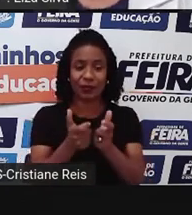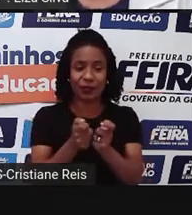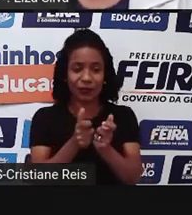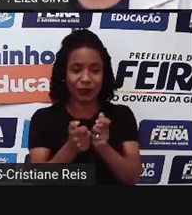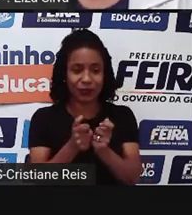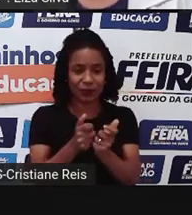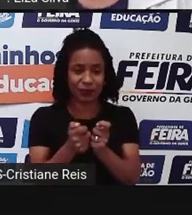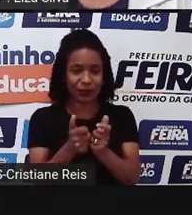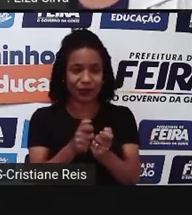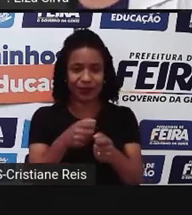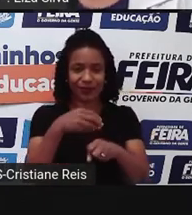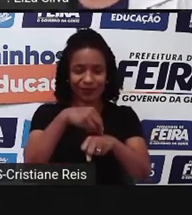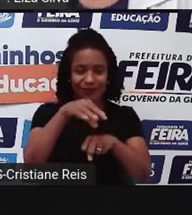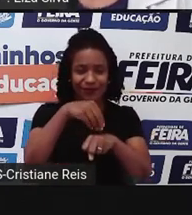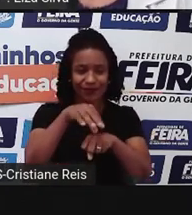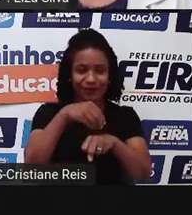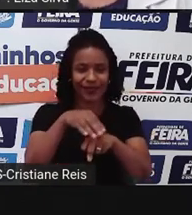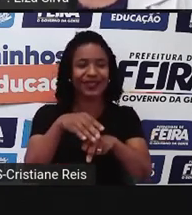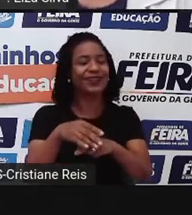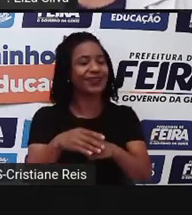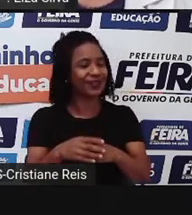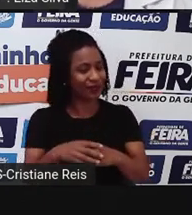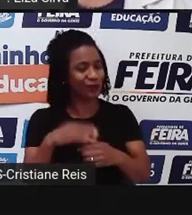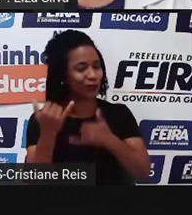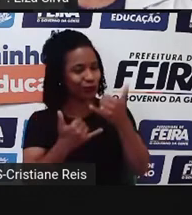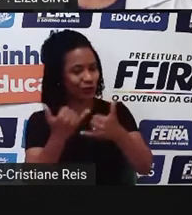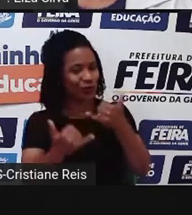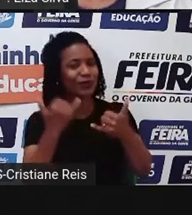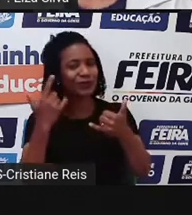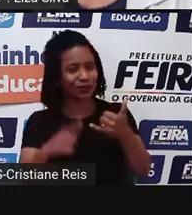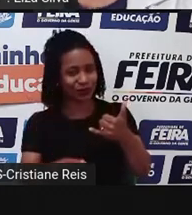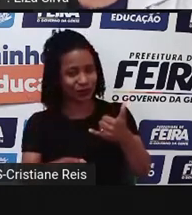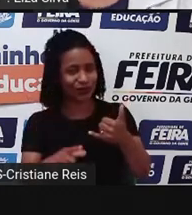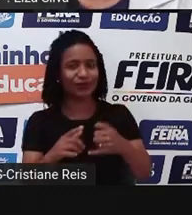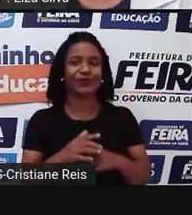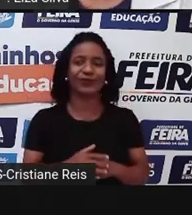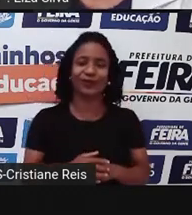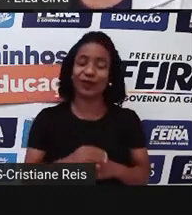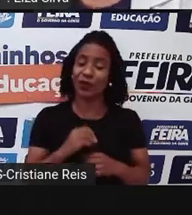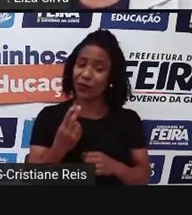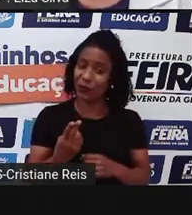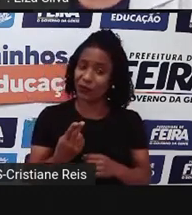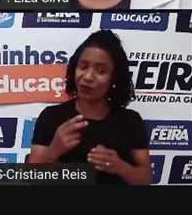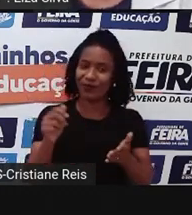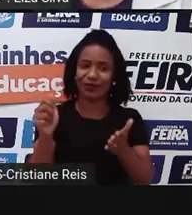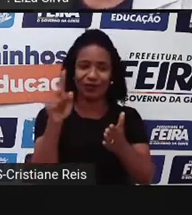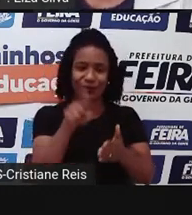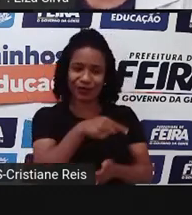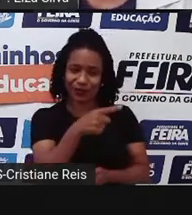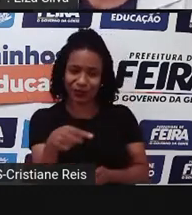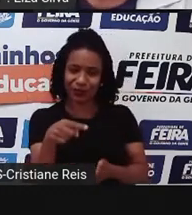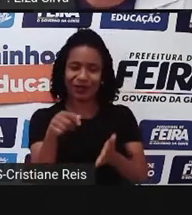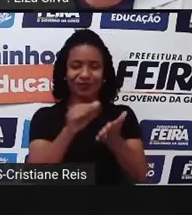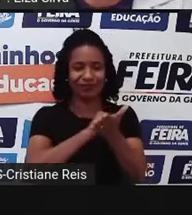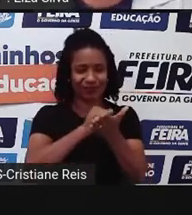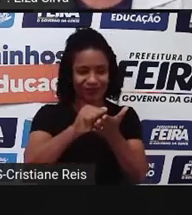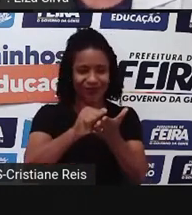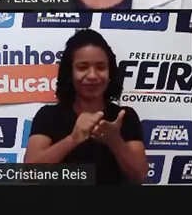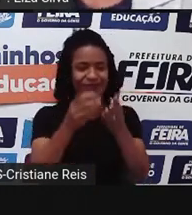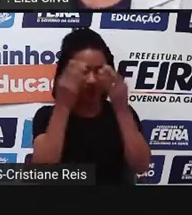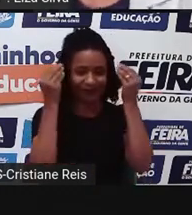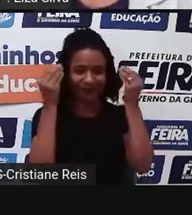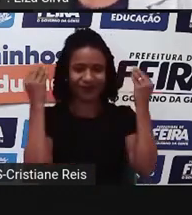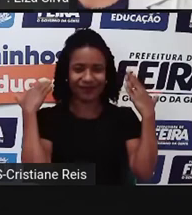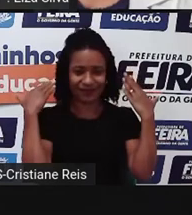play again, jogue novamente, delete and forget it, exclua-o e esqueça-o. Let's go.